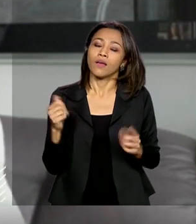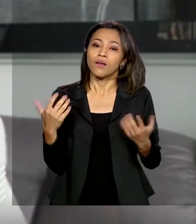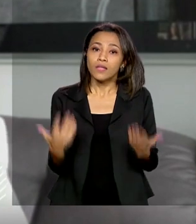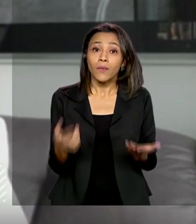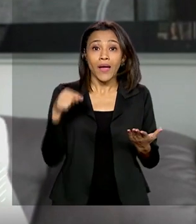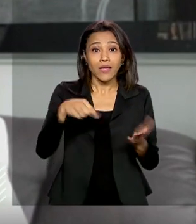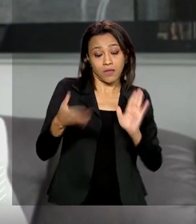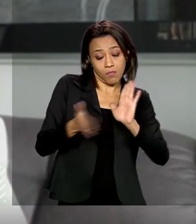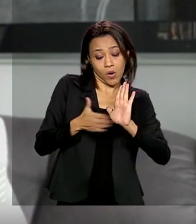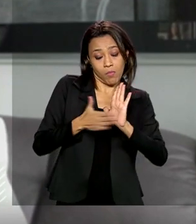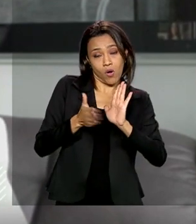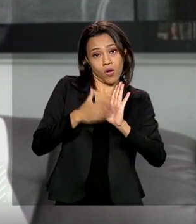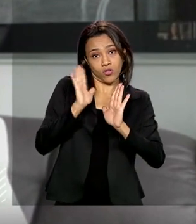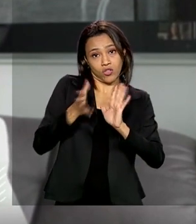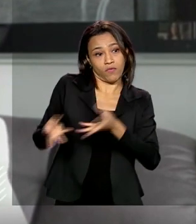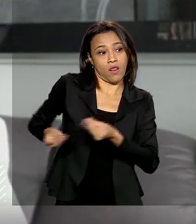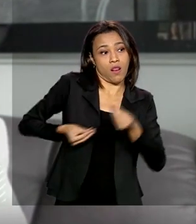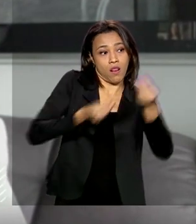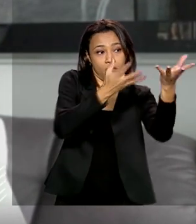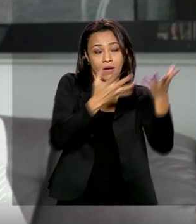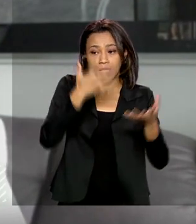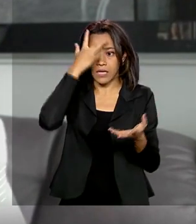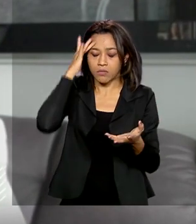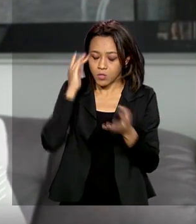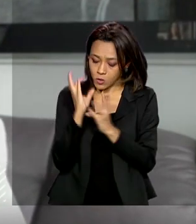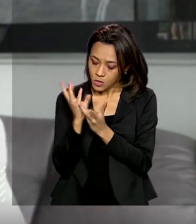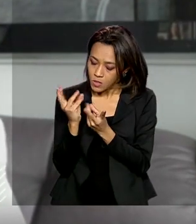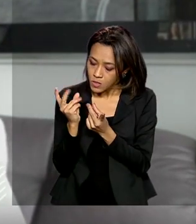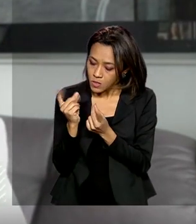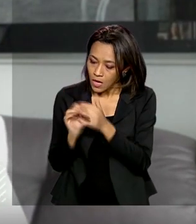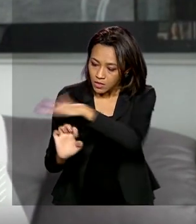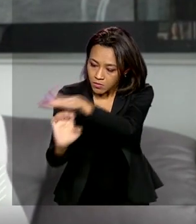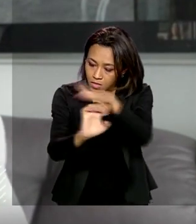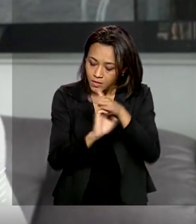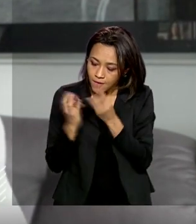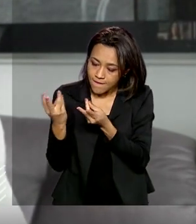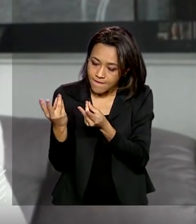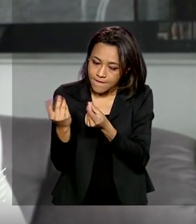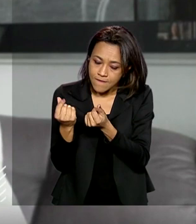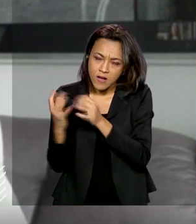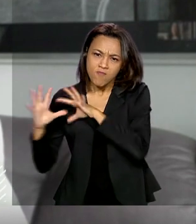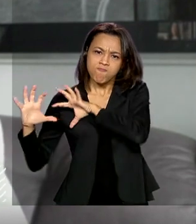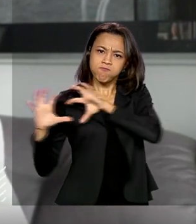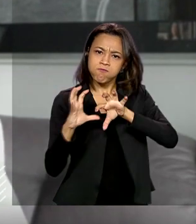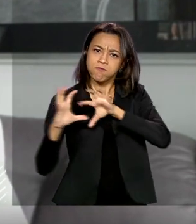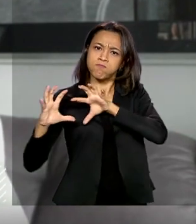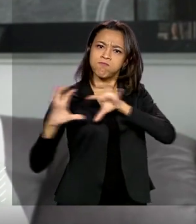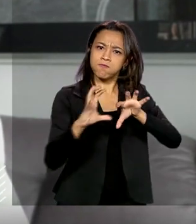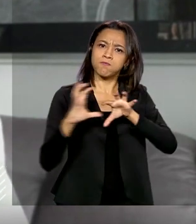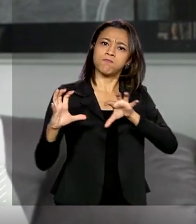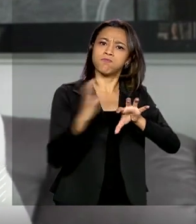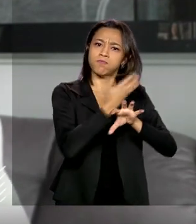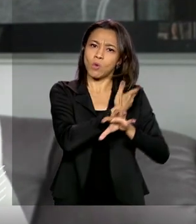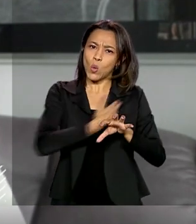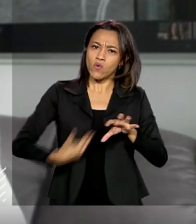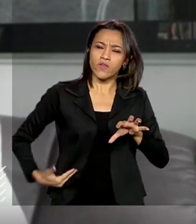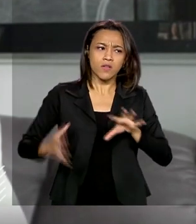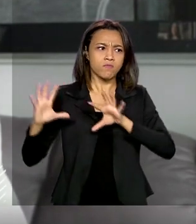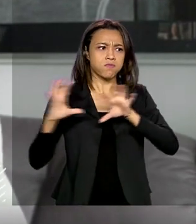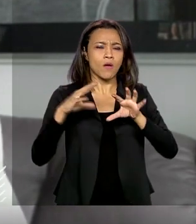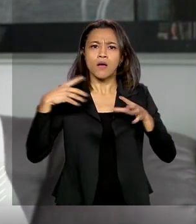foi encaminhada ao Congresso, muita gente já começou a fazer contas e muita gente já começou a pressionar o governo e o Congresso para que as